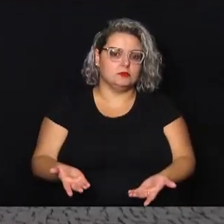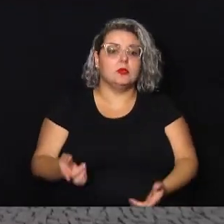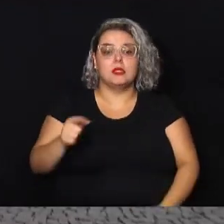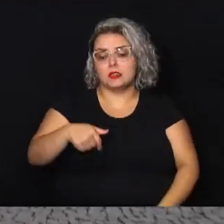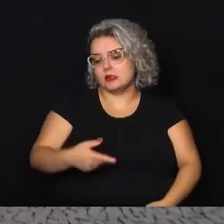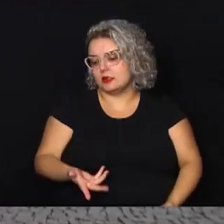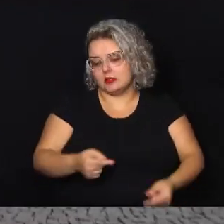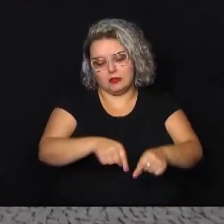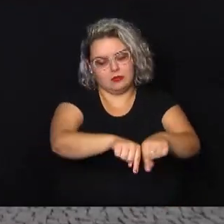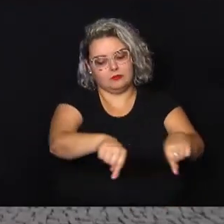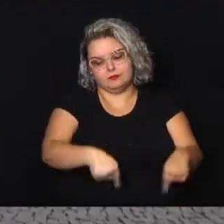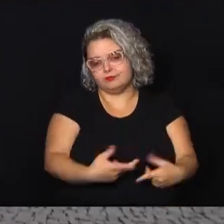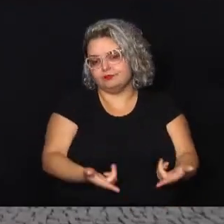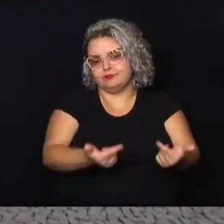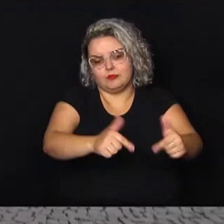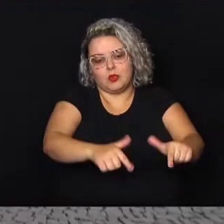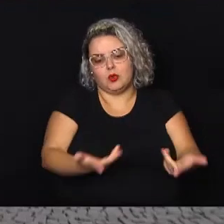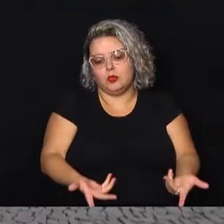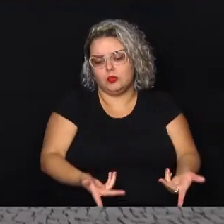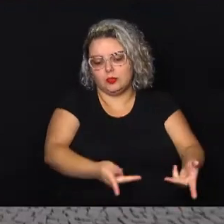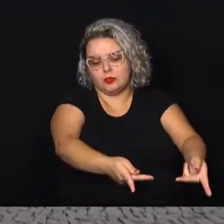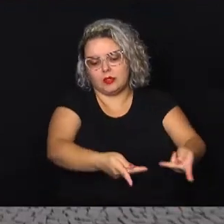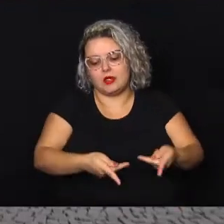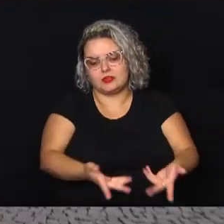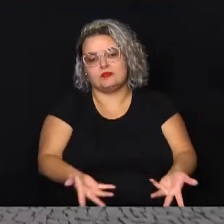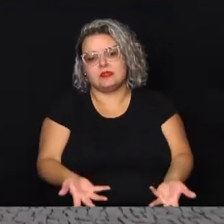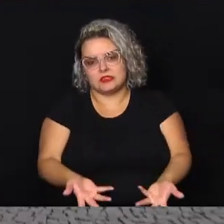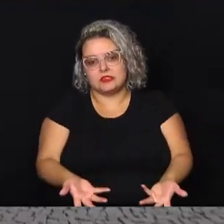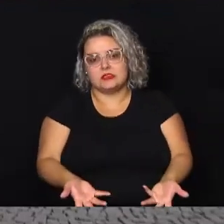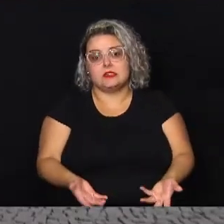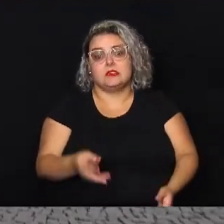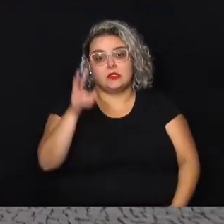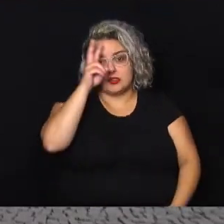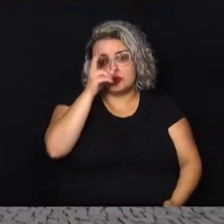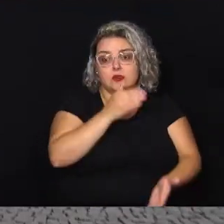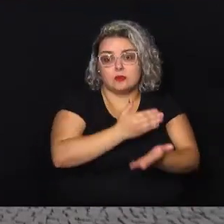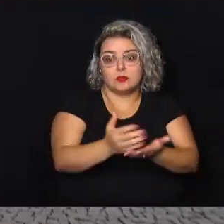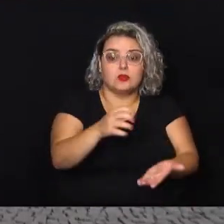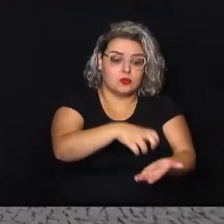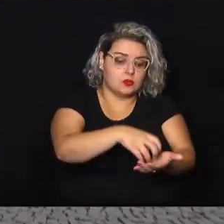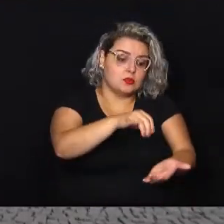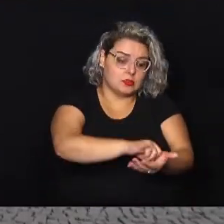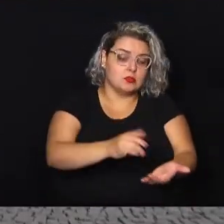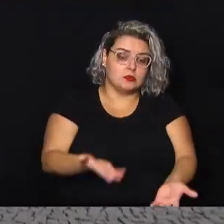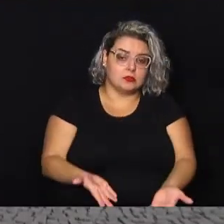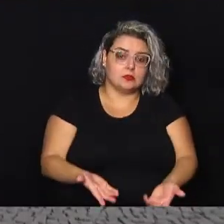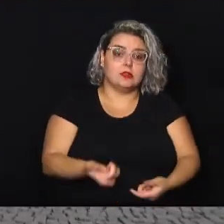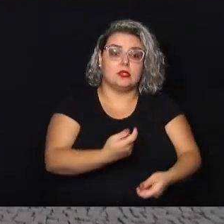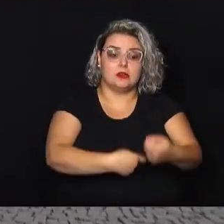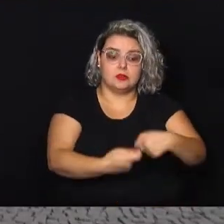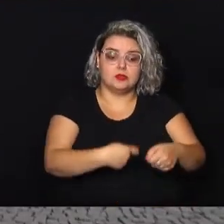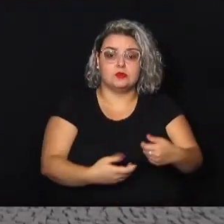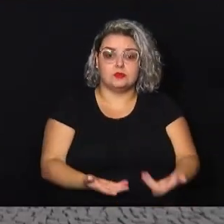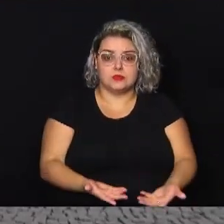de visita da nossa cidade, é onde a história da cidade começou, e é onde a administração precisa